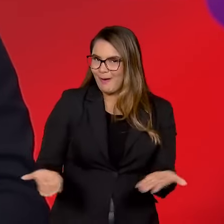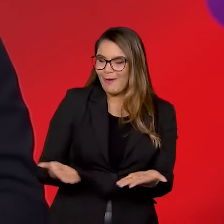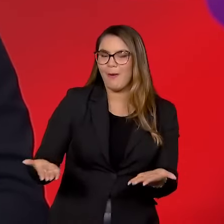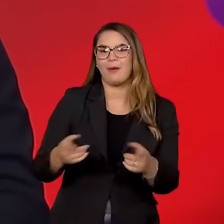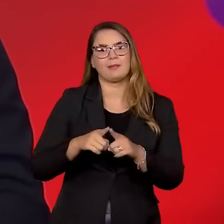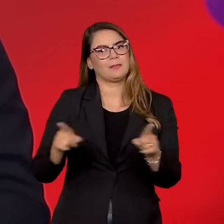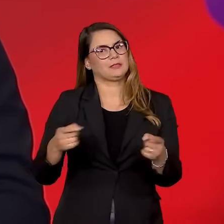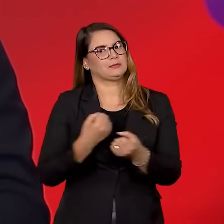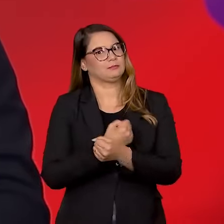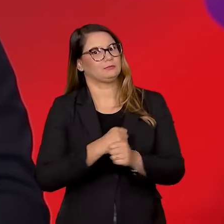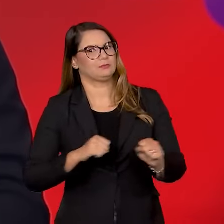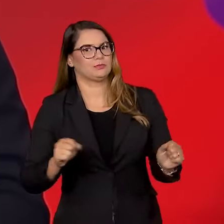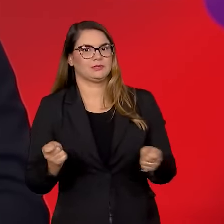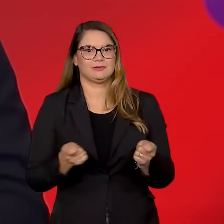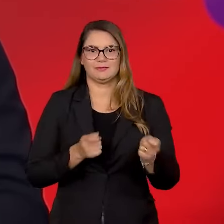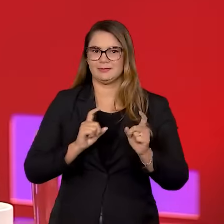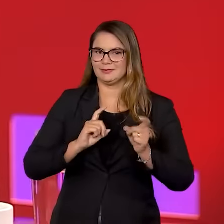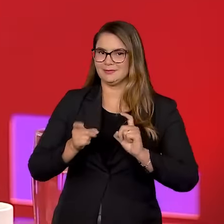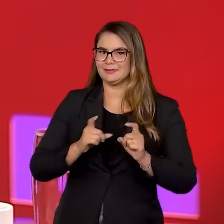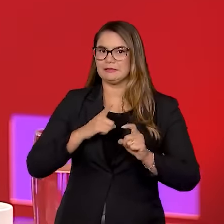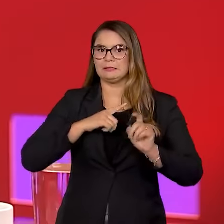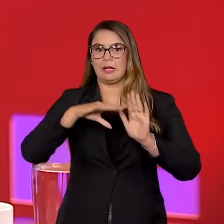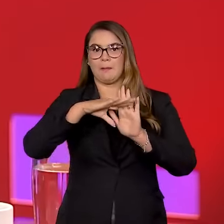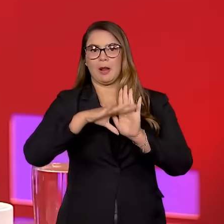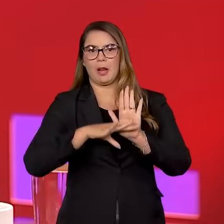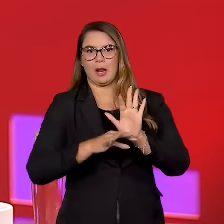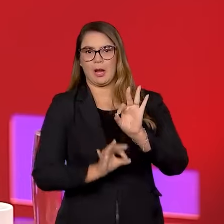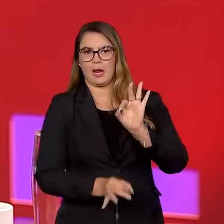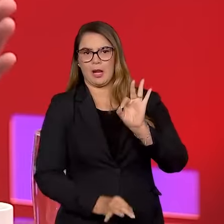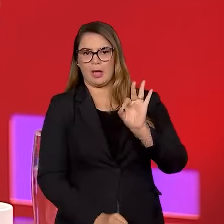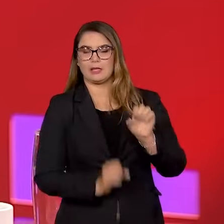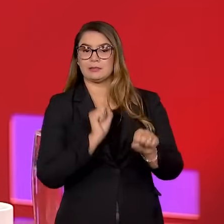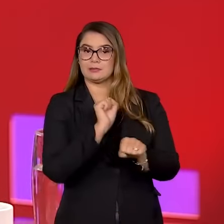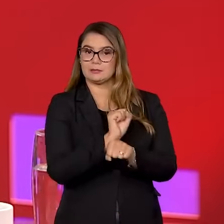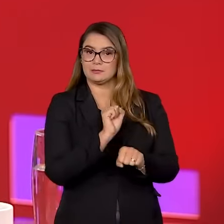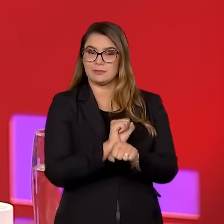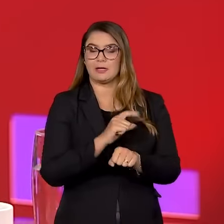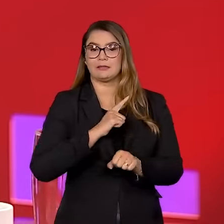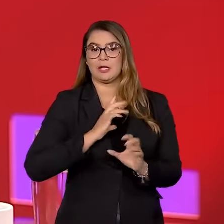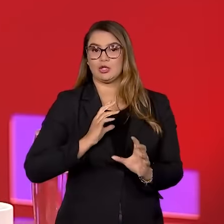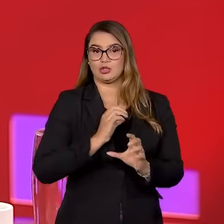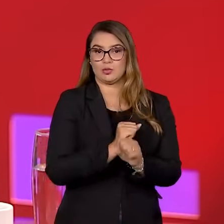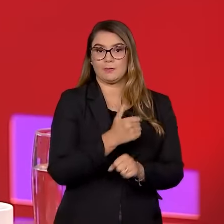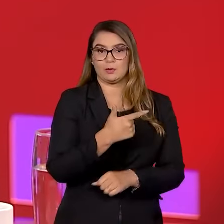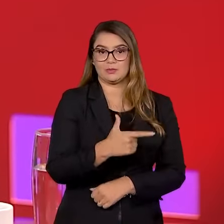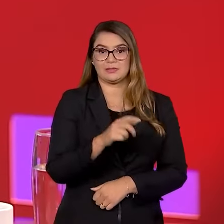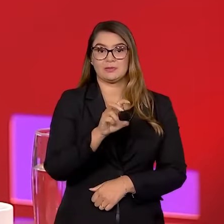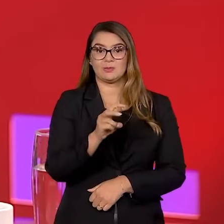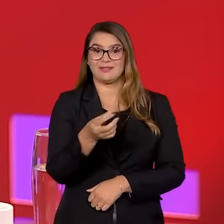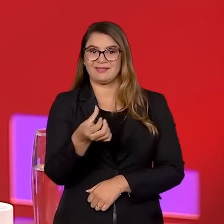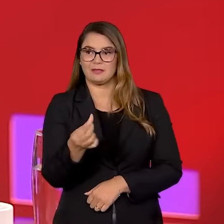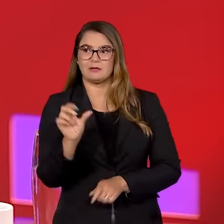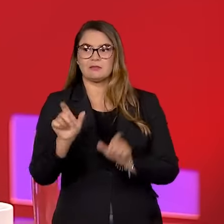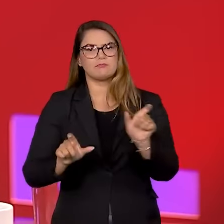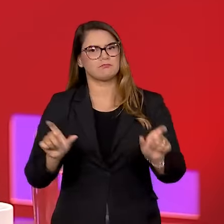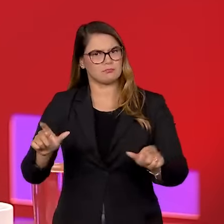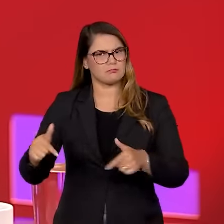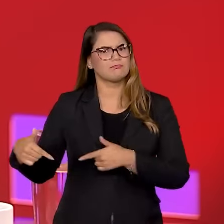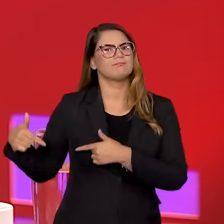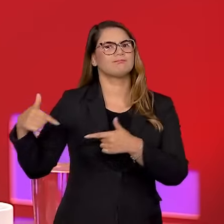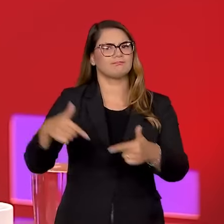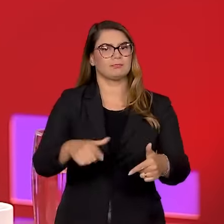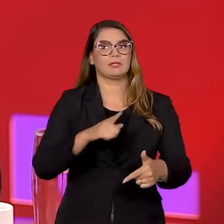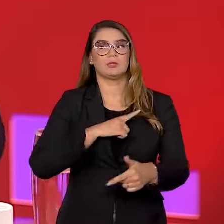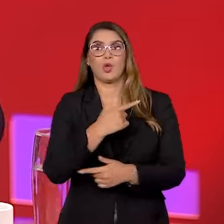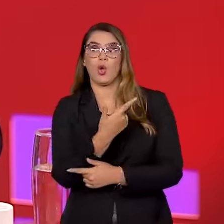mas fica ingovernável, né? Nós temos uma lista enorme de espera, mas são 256 integrantes ativos e nós temos outros grupos